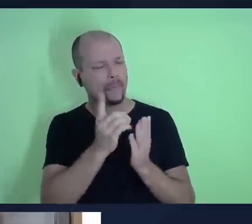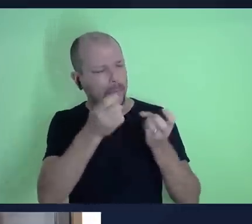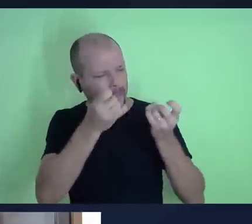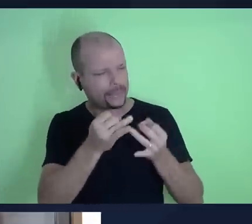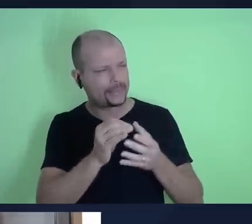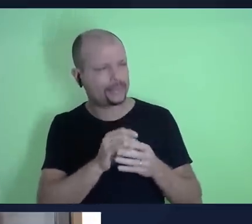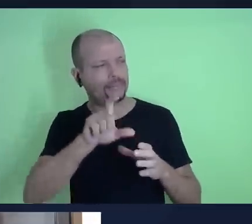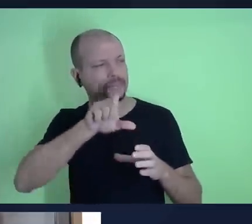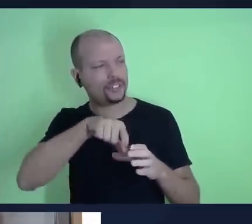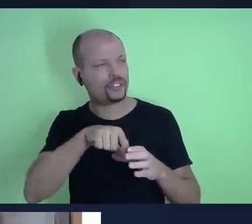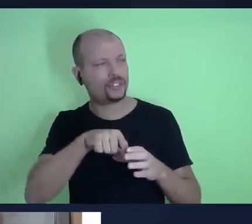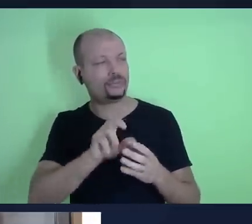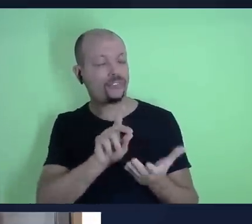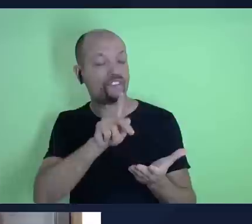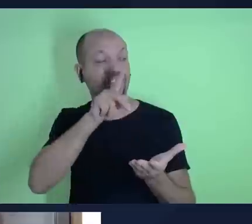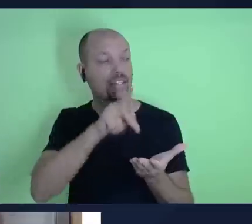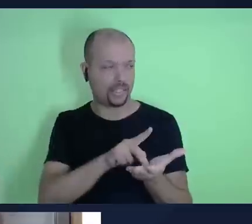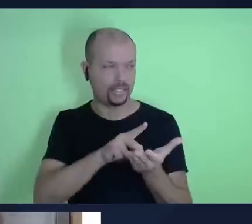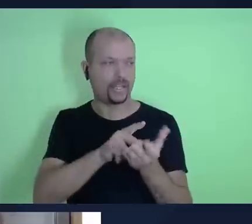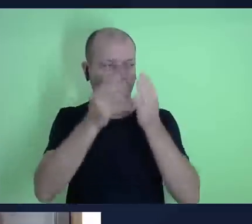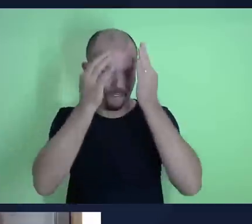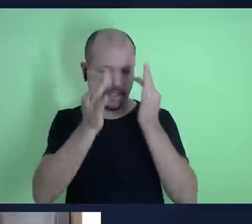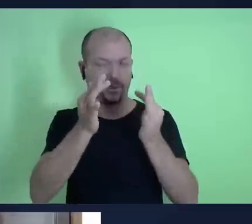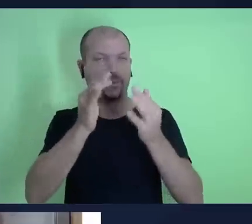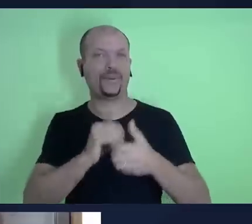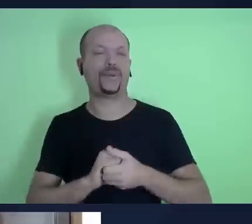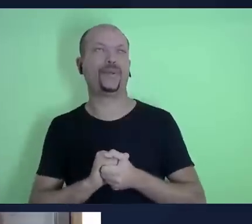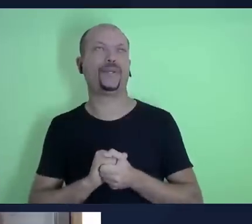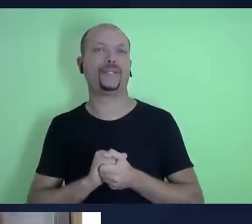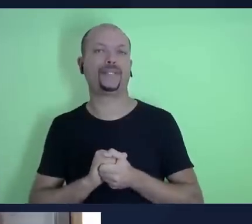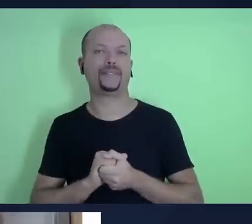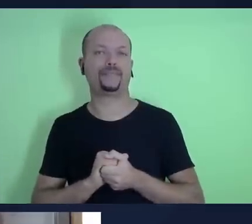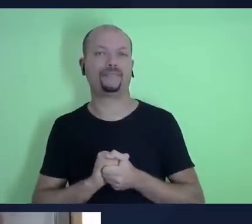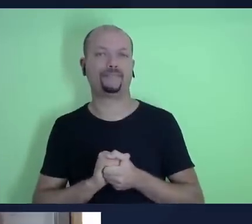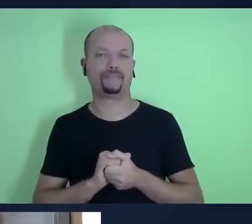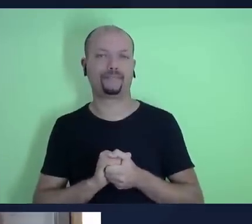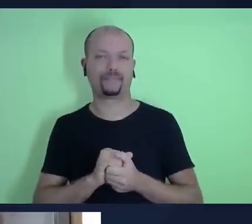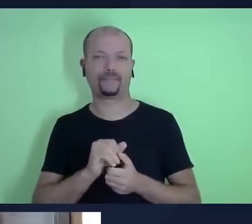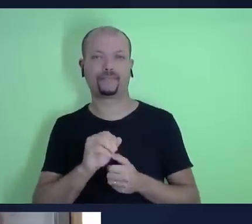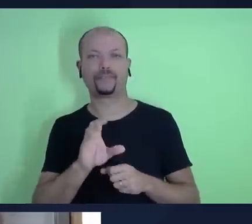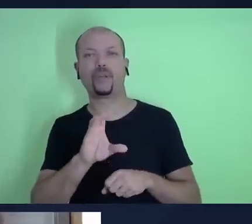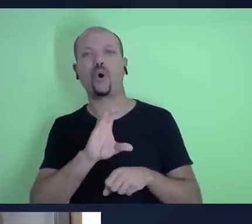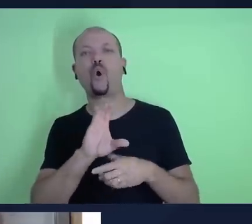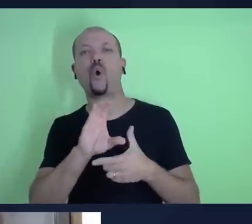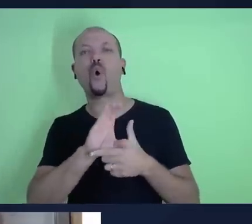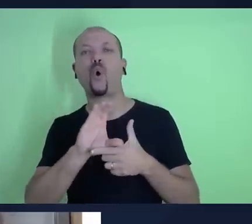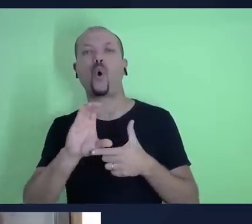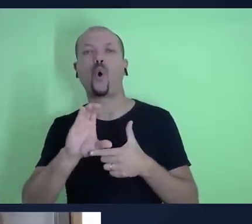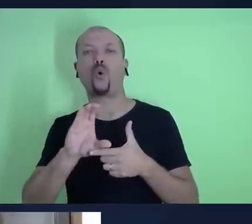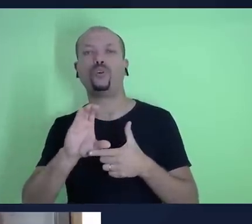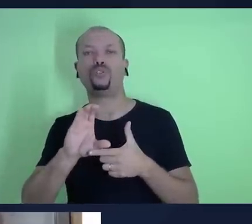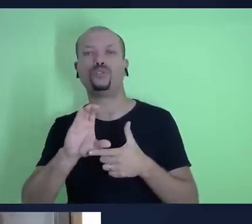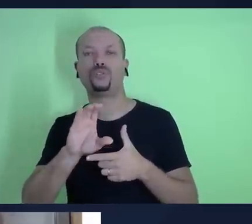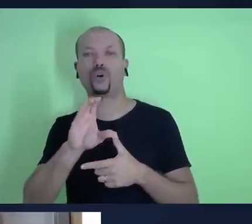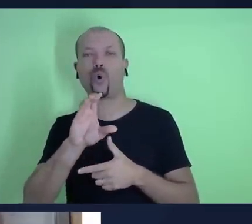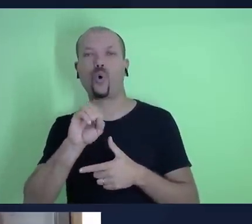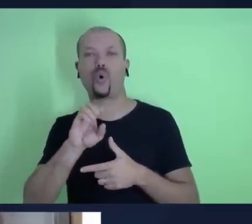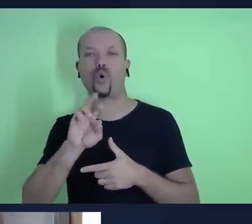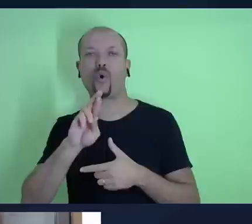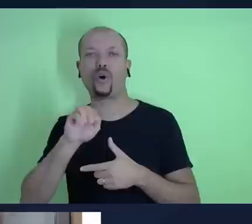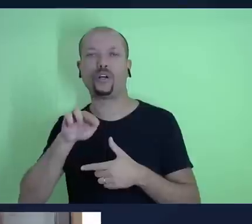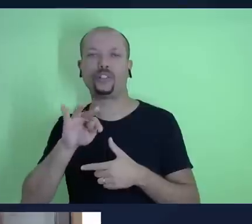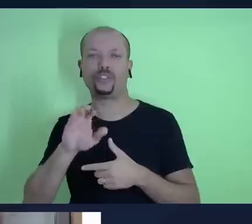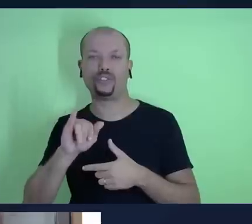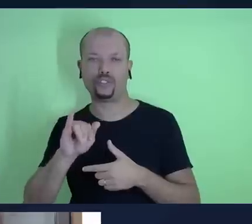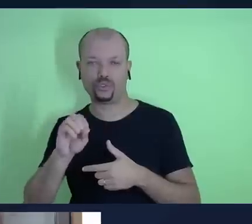dízimo honesto e fiel lendo lá 1 Coríntios 4 como filhos